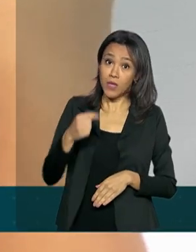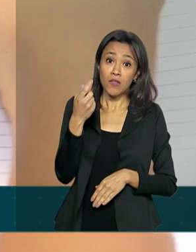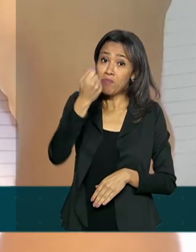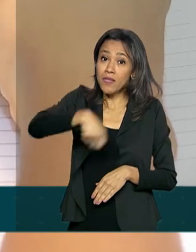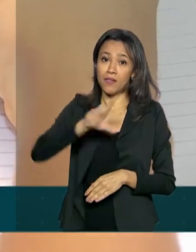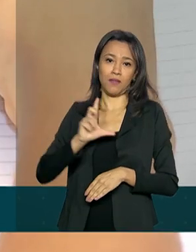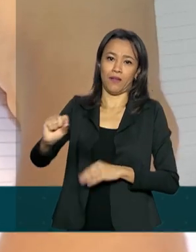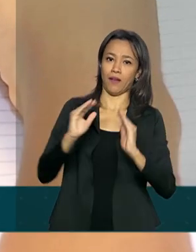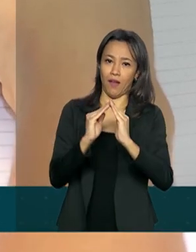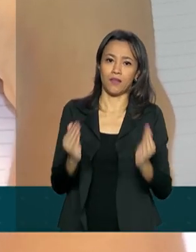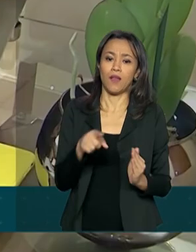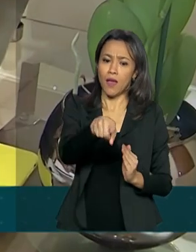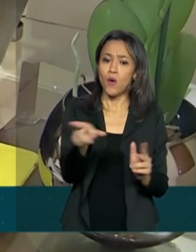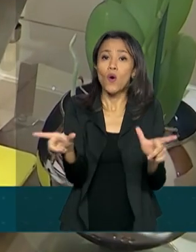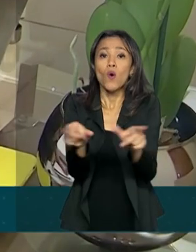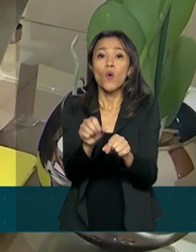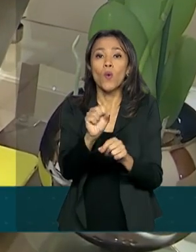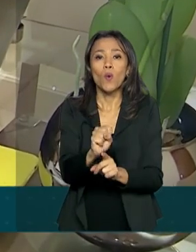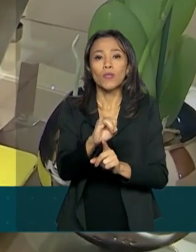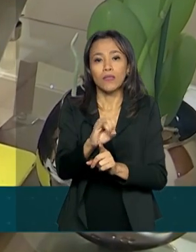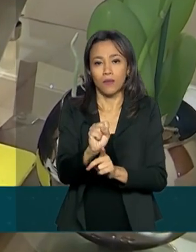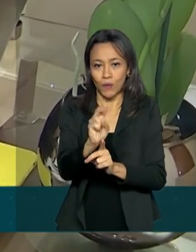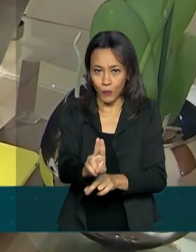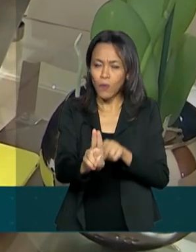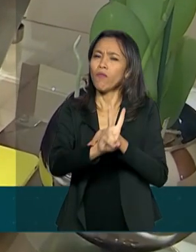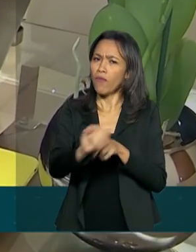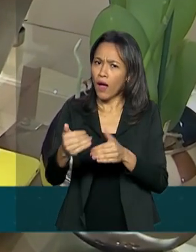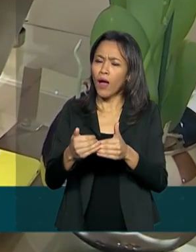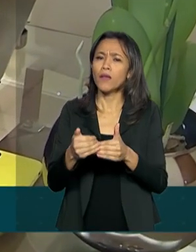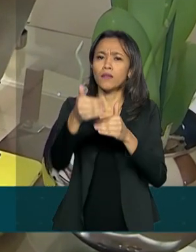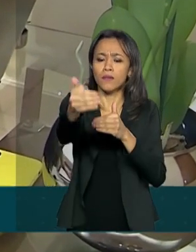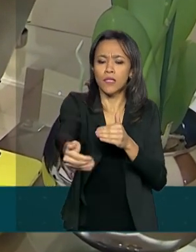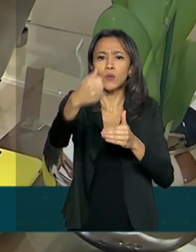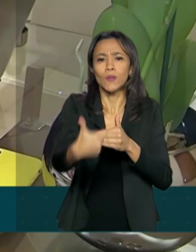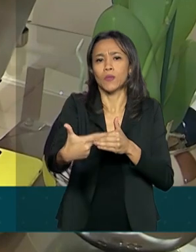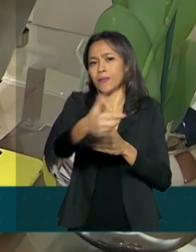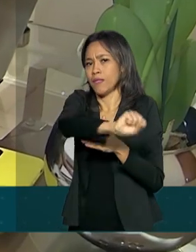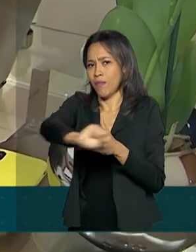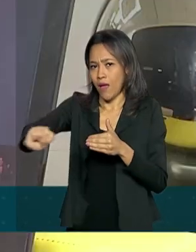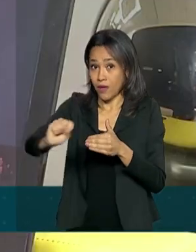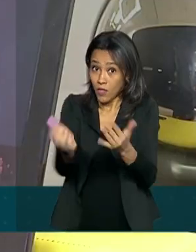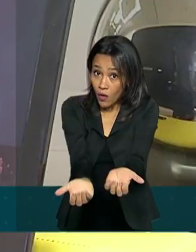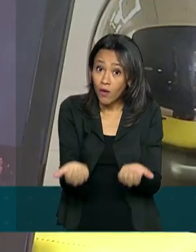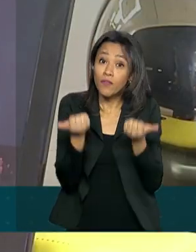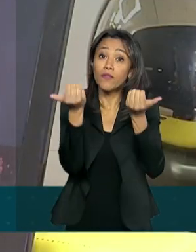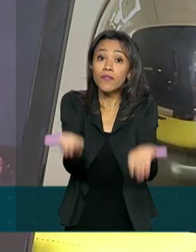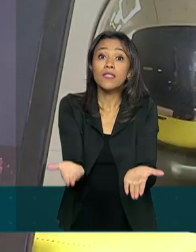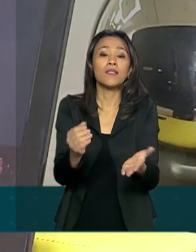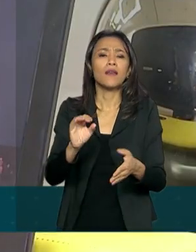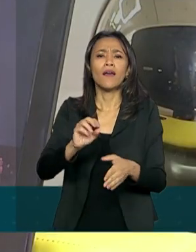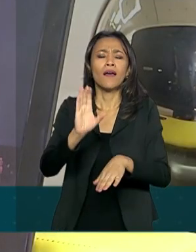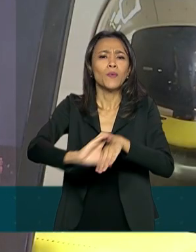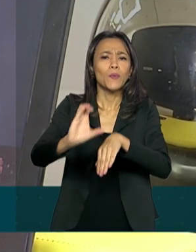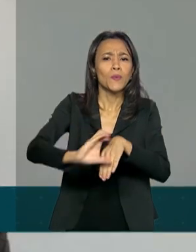sistema de seleção unificada SISU vai ofertar, já a partir do segundo semestre, vagas na modalidade de